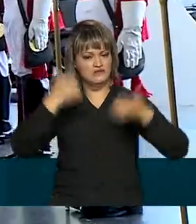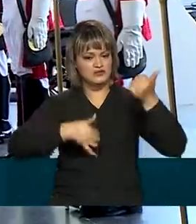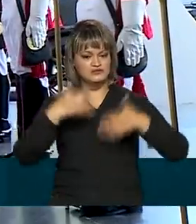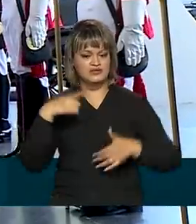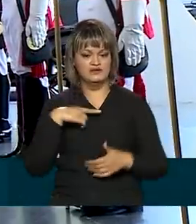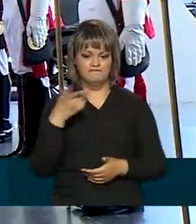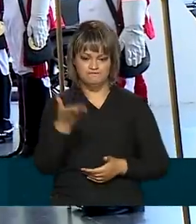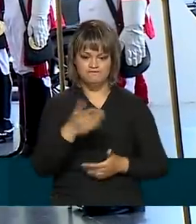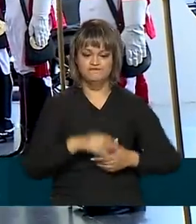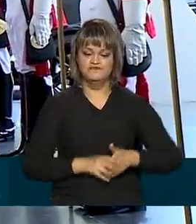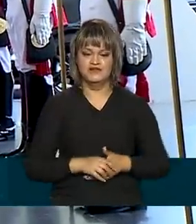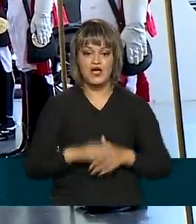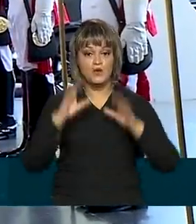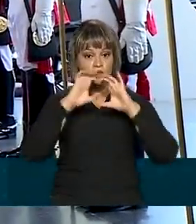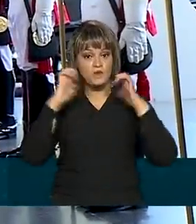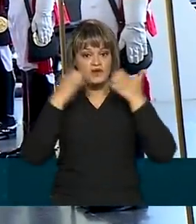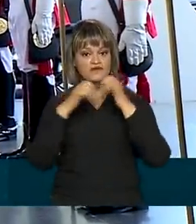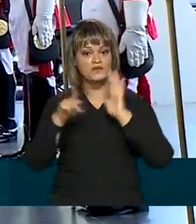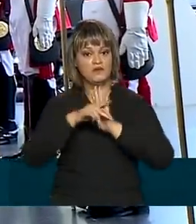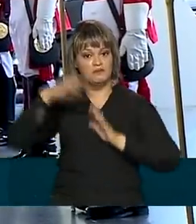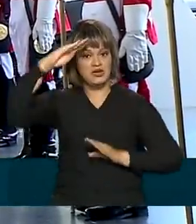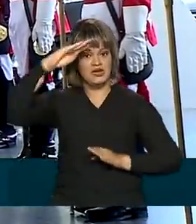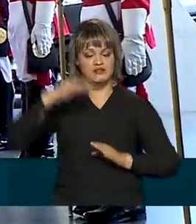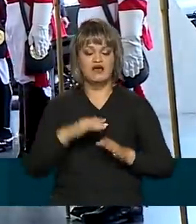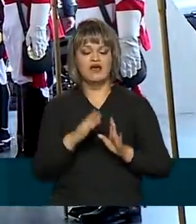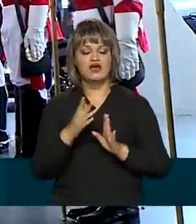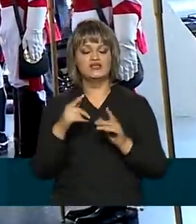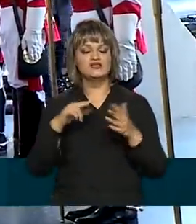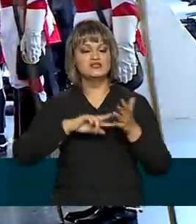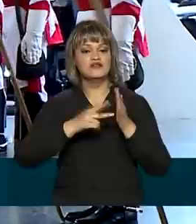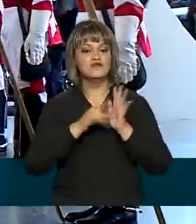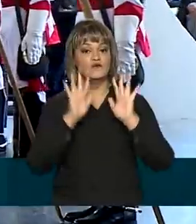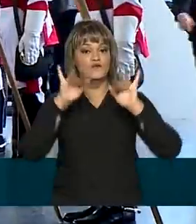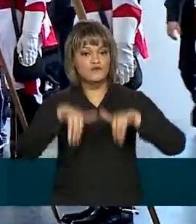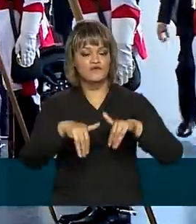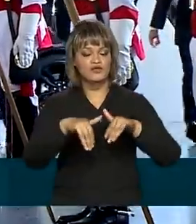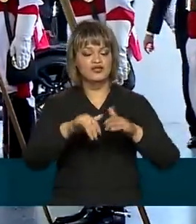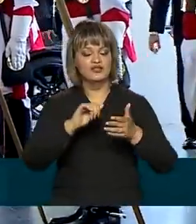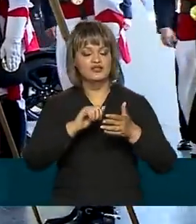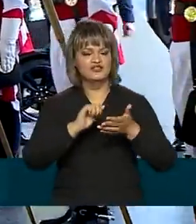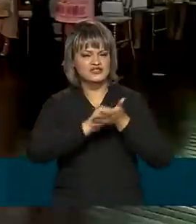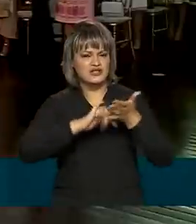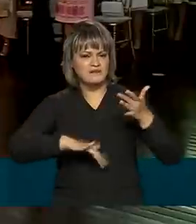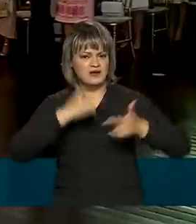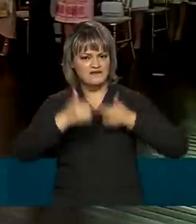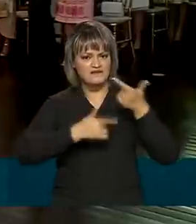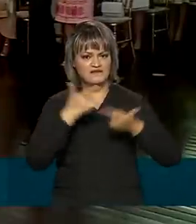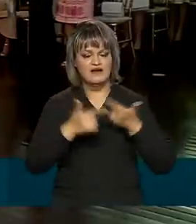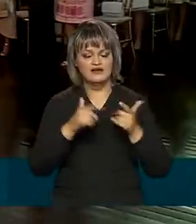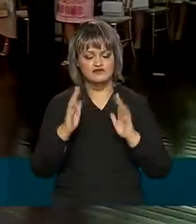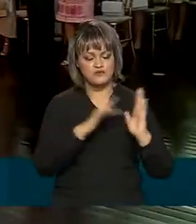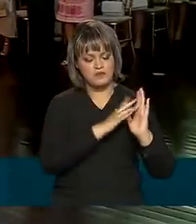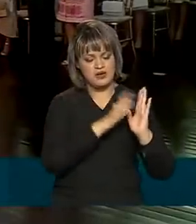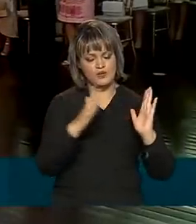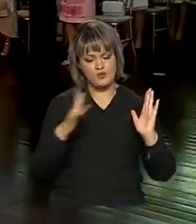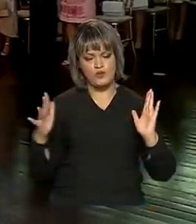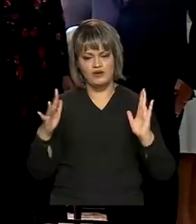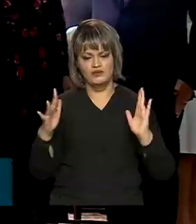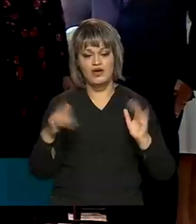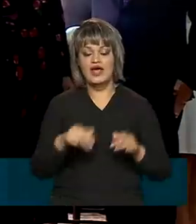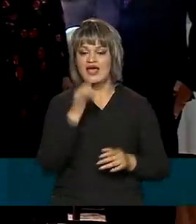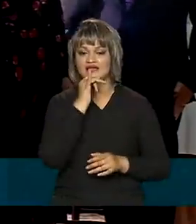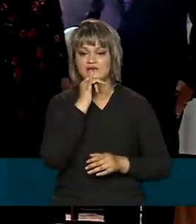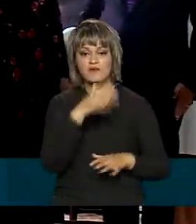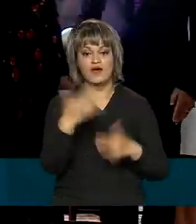O tradicional evento militar marca o encerramento das atividades realizadas ao longo do ano. Entre